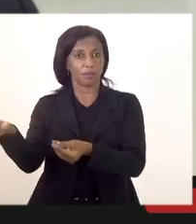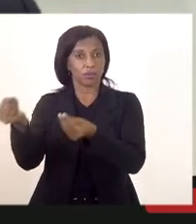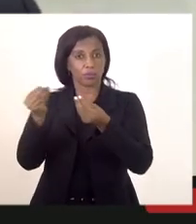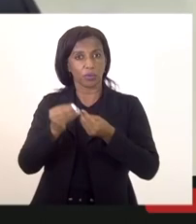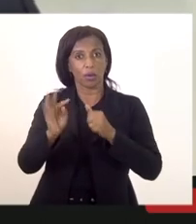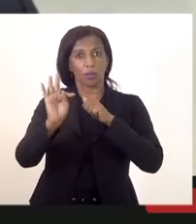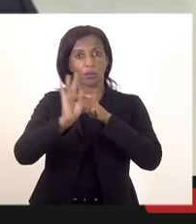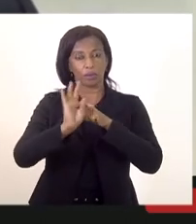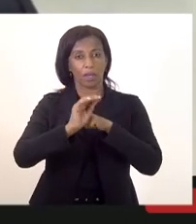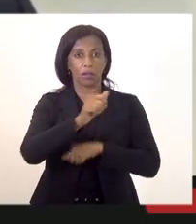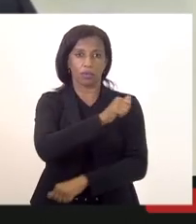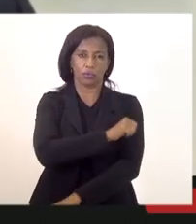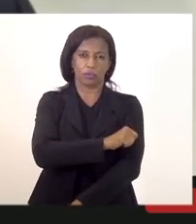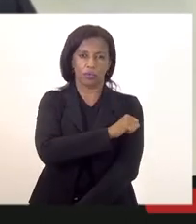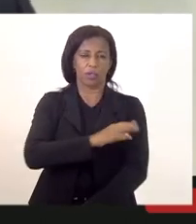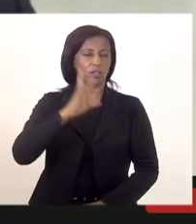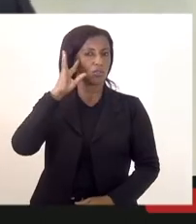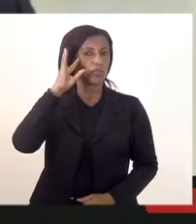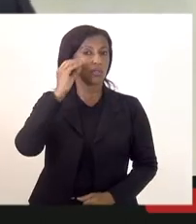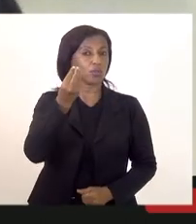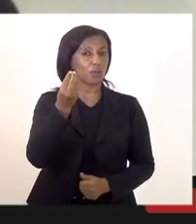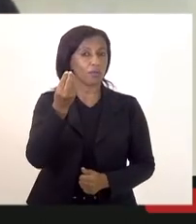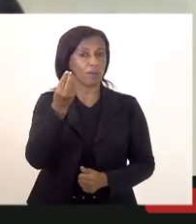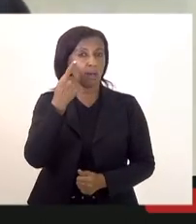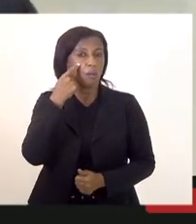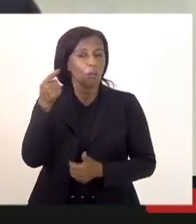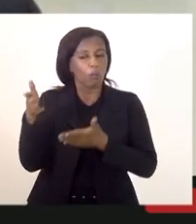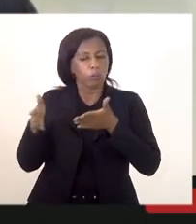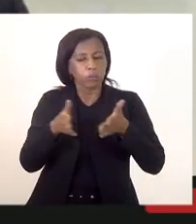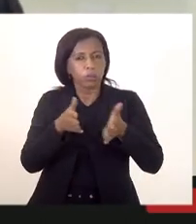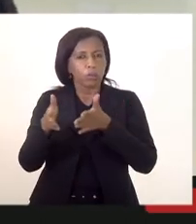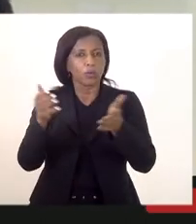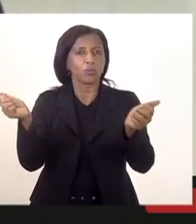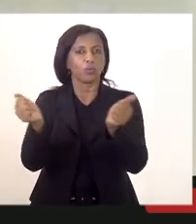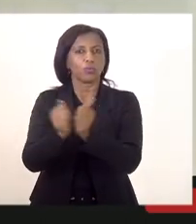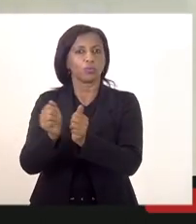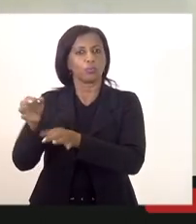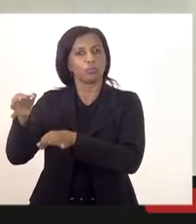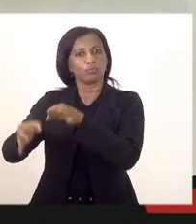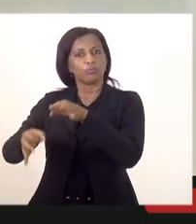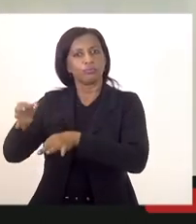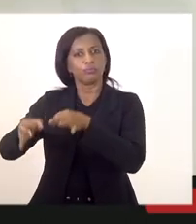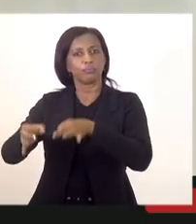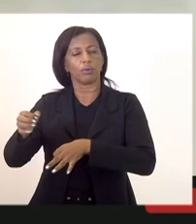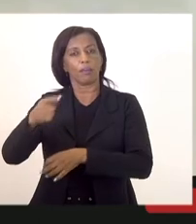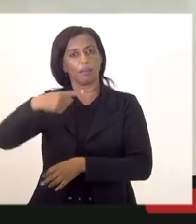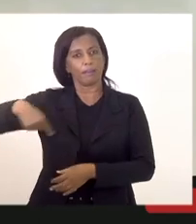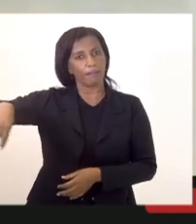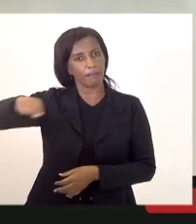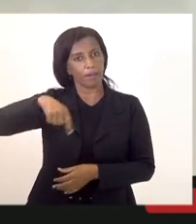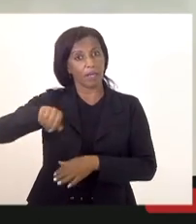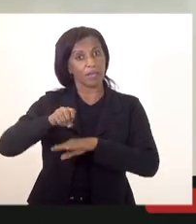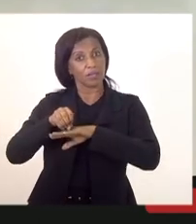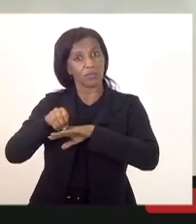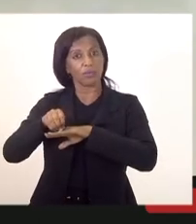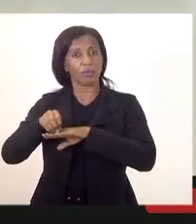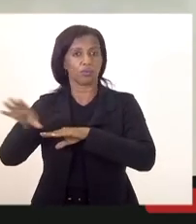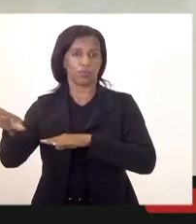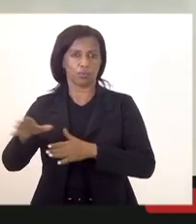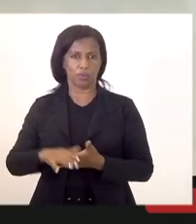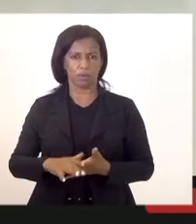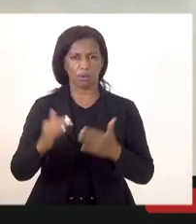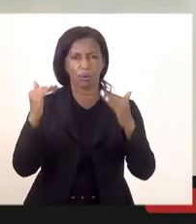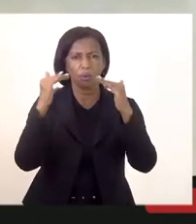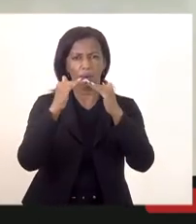os técnicos de enfermagem e a gente solucionar tentar buscar uma solução jurídica para esse caso que foram excluídos vossa excelência